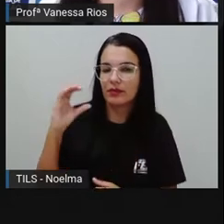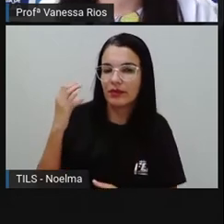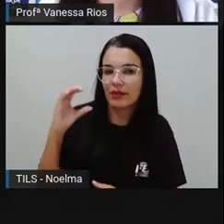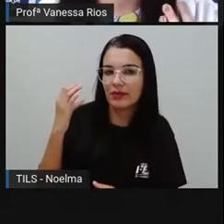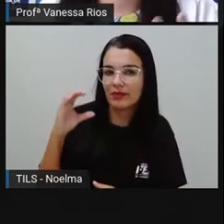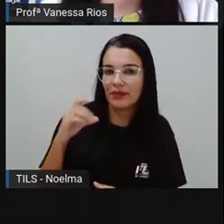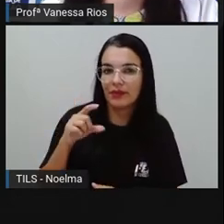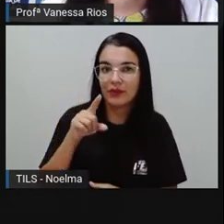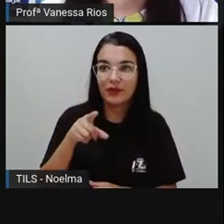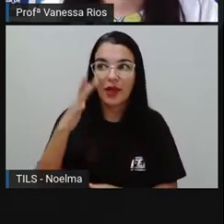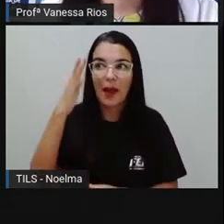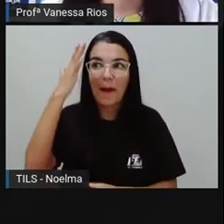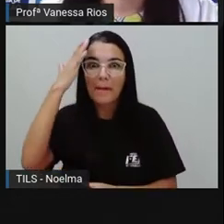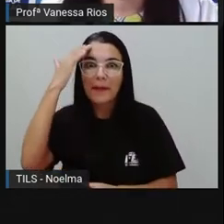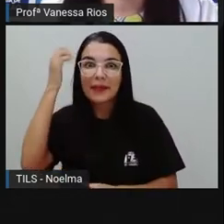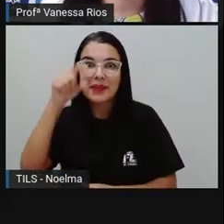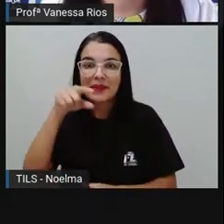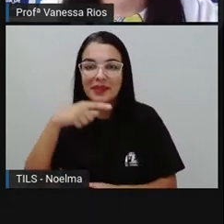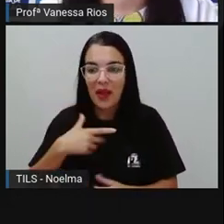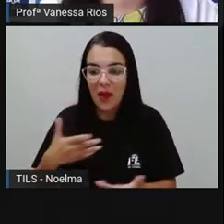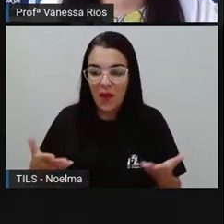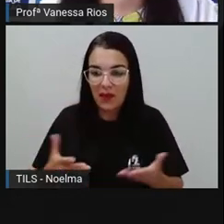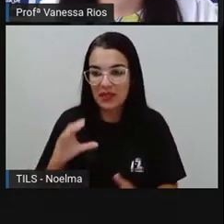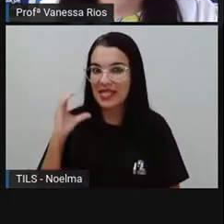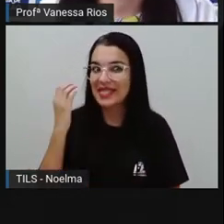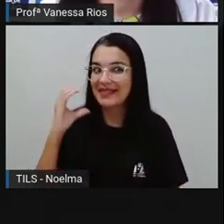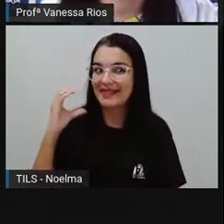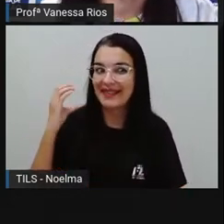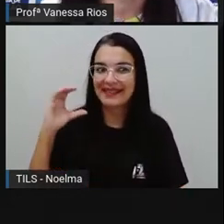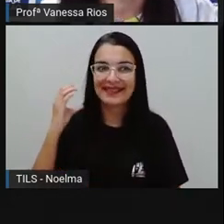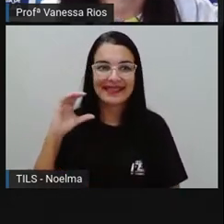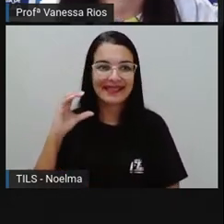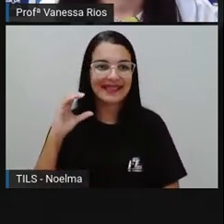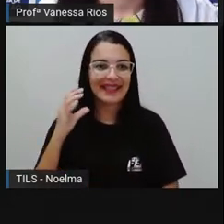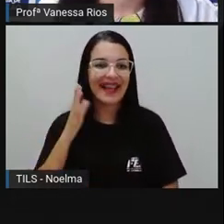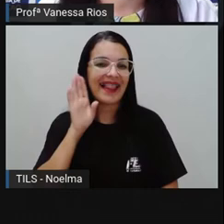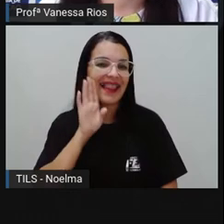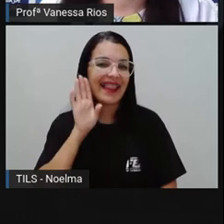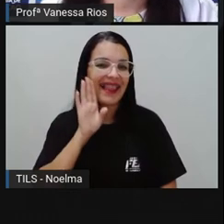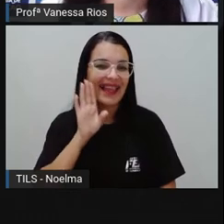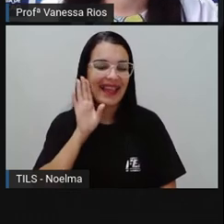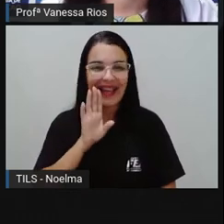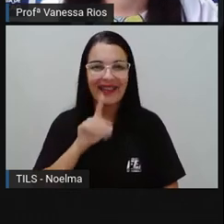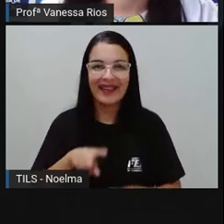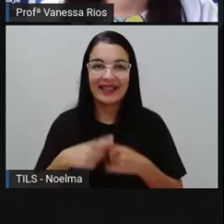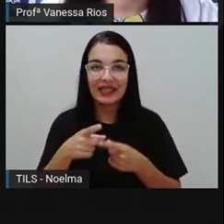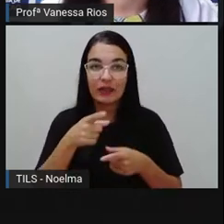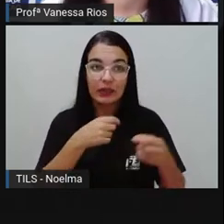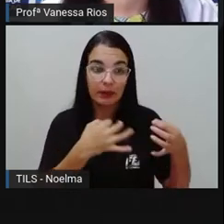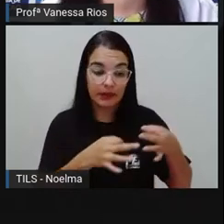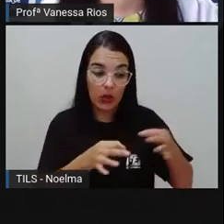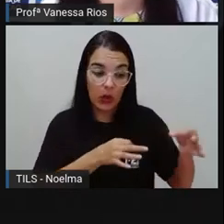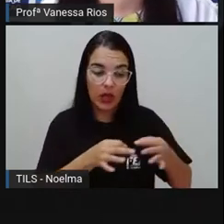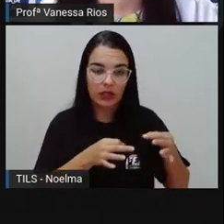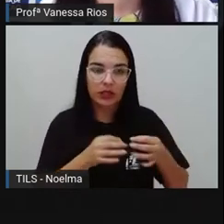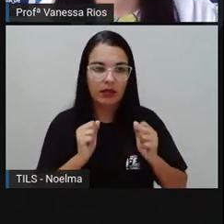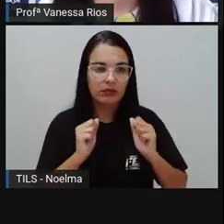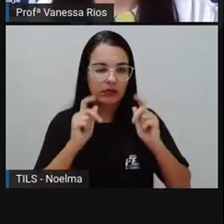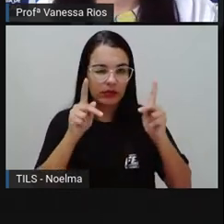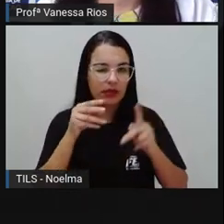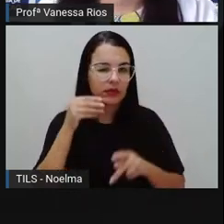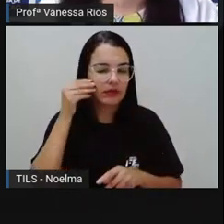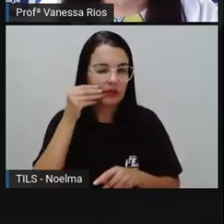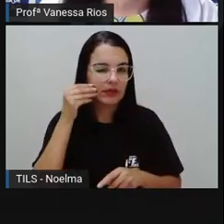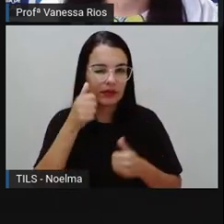pensou aí você um pouquinho cientista hoje? Olha só que legal, não é? Então, organize direitinho aí a sua experiência.